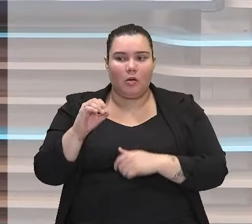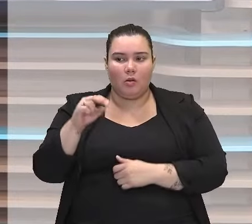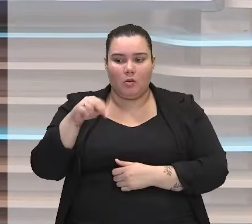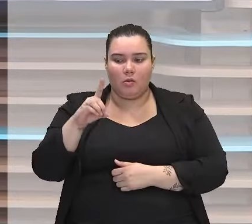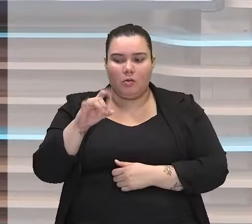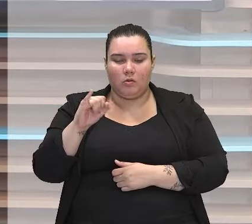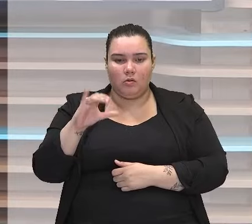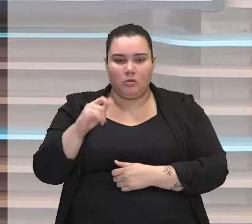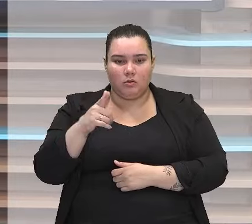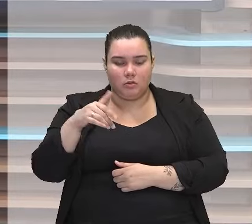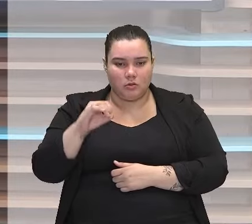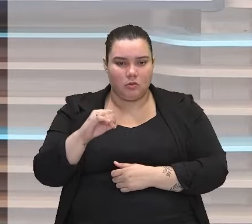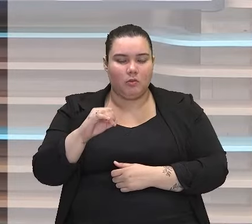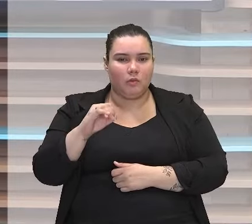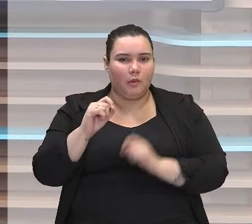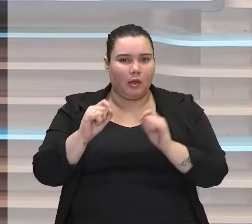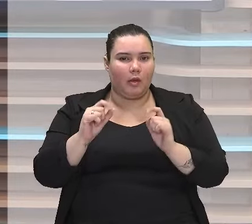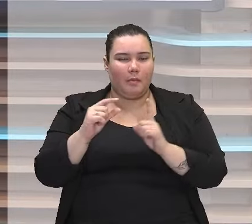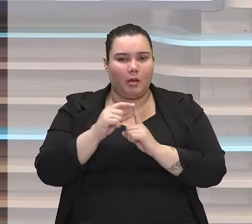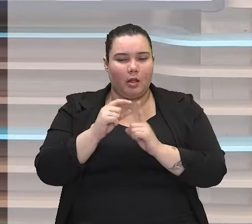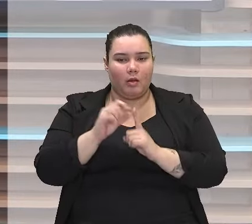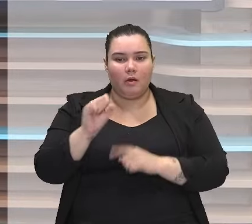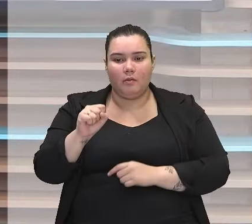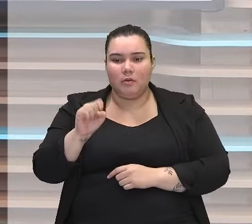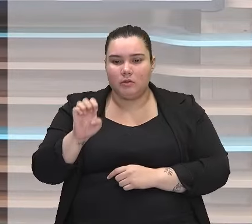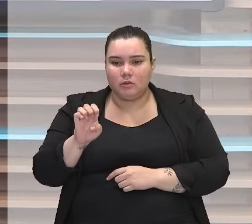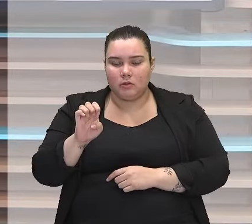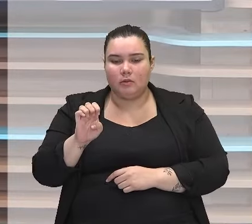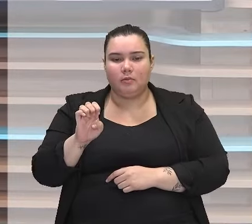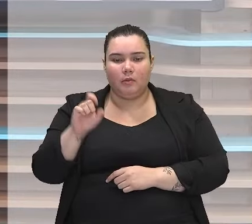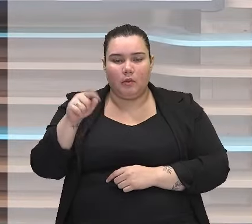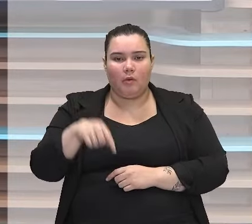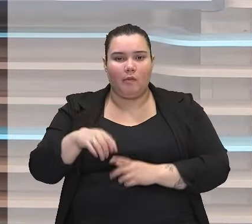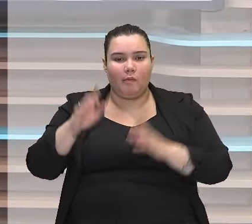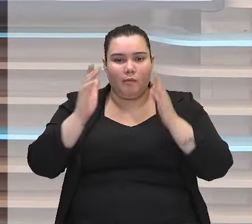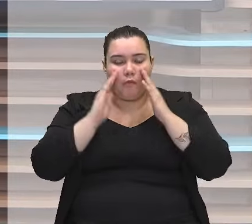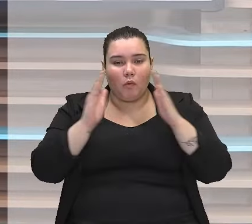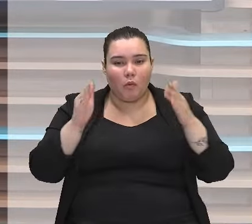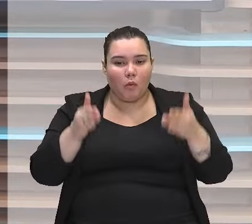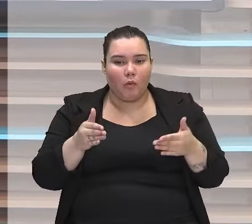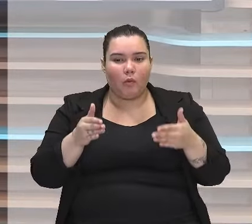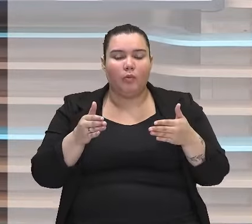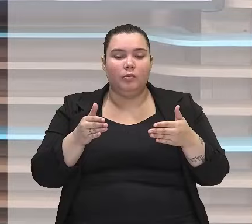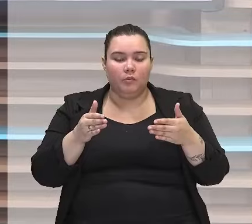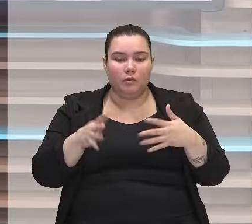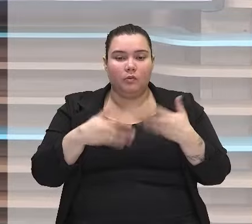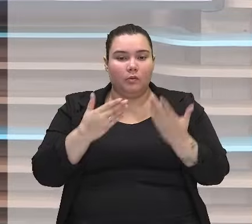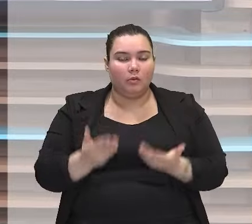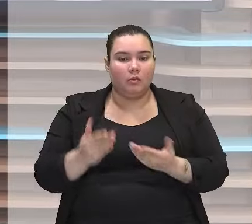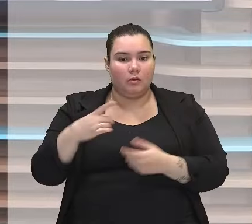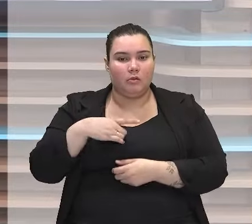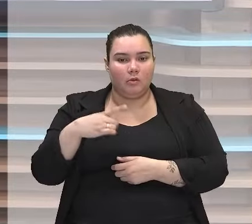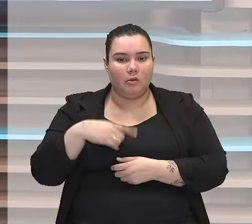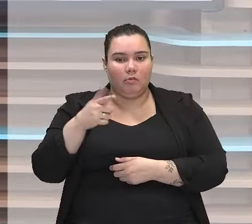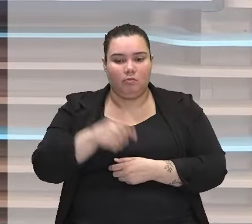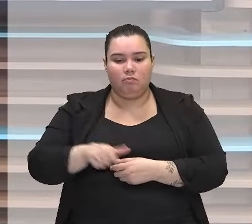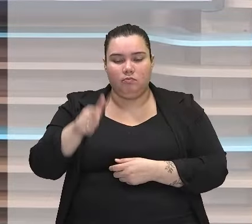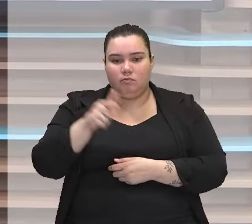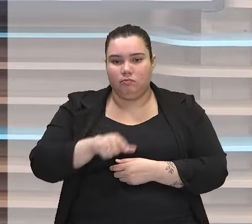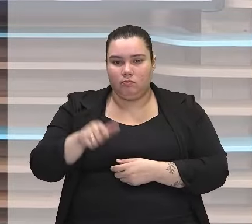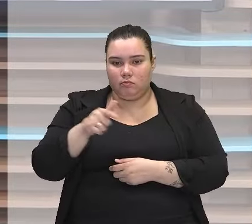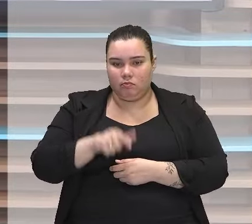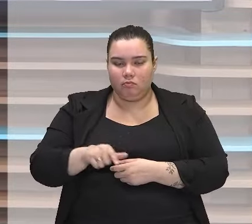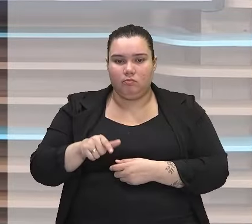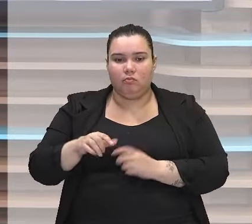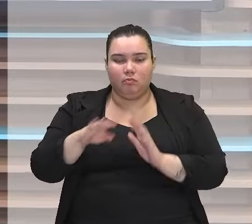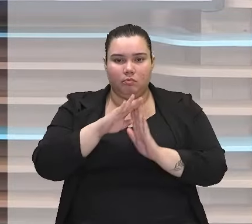Se, certo? Então, percebam que essa ideia, ela é enfatizada também quando a gente tem essa repetição ao